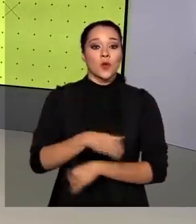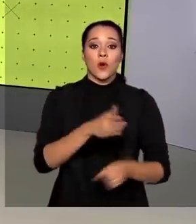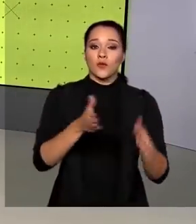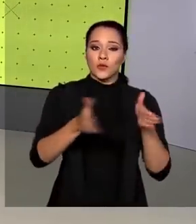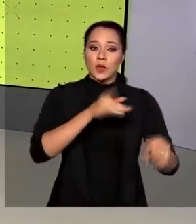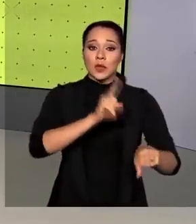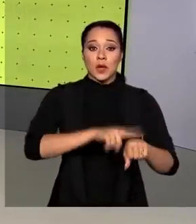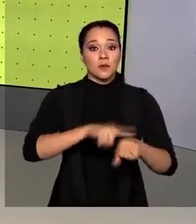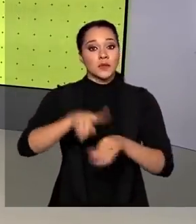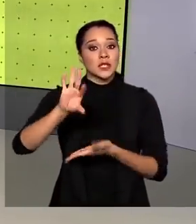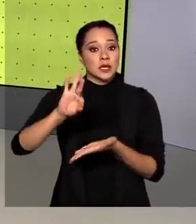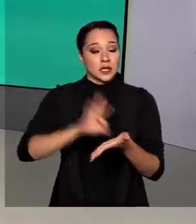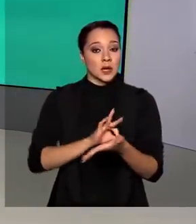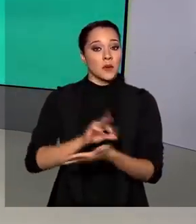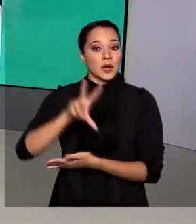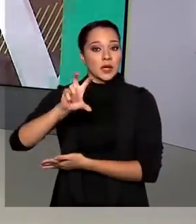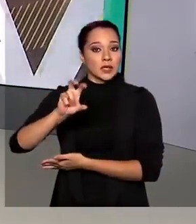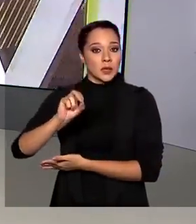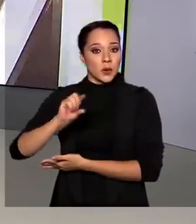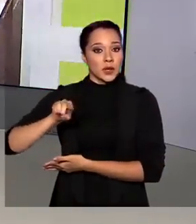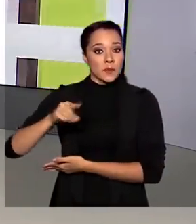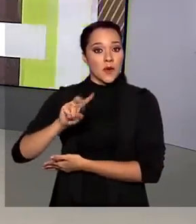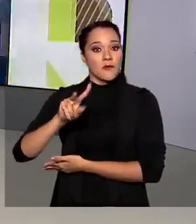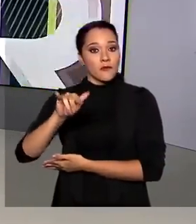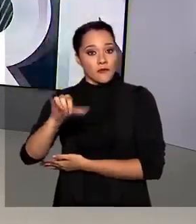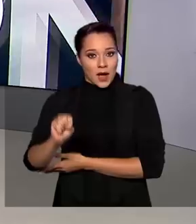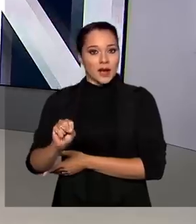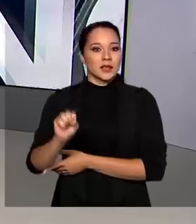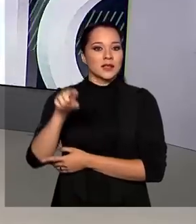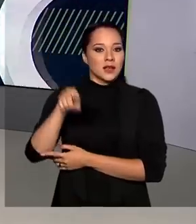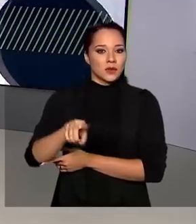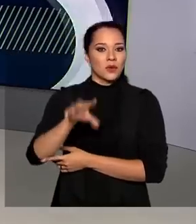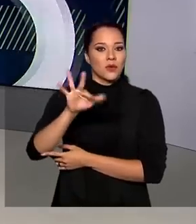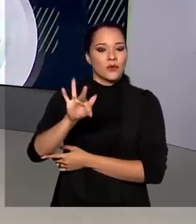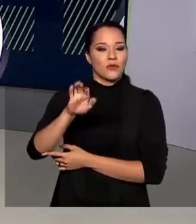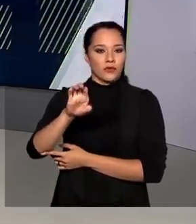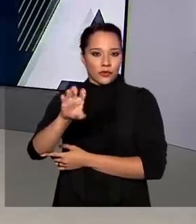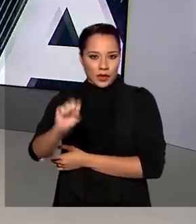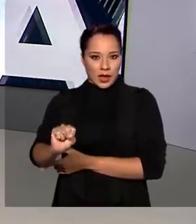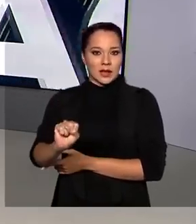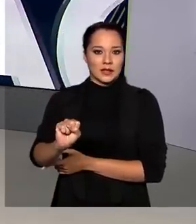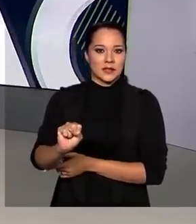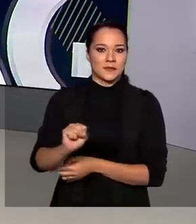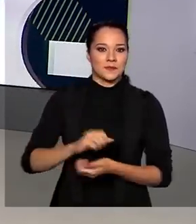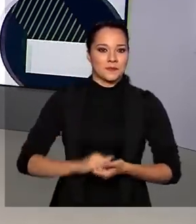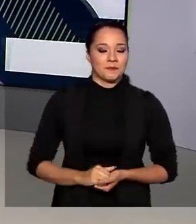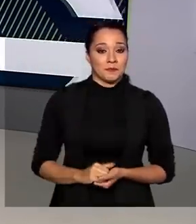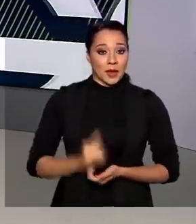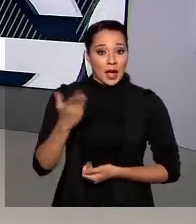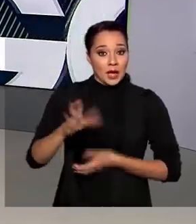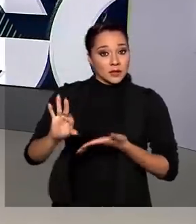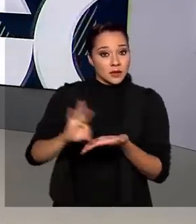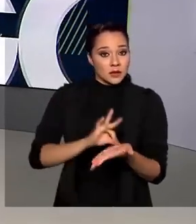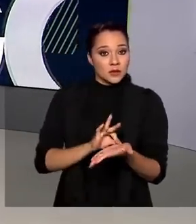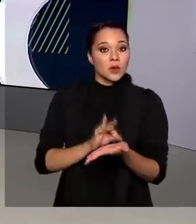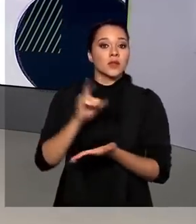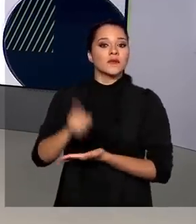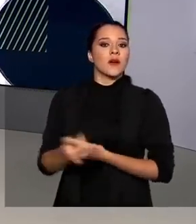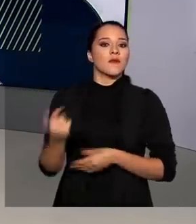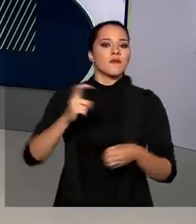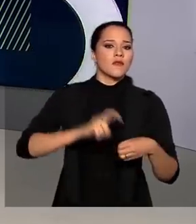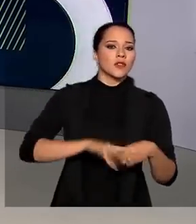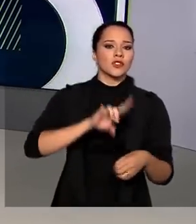prazos de inscrições para 50 mil vagas emanescentes do Fundo de Financiamento Estudantil. As inscrições serão